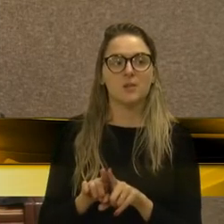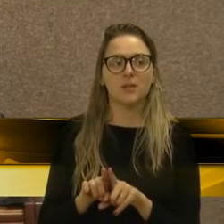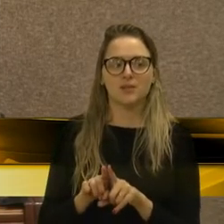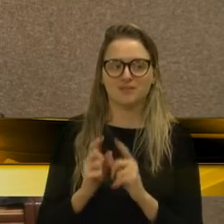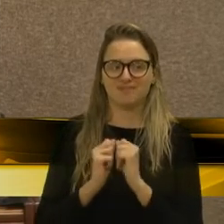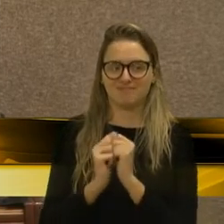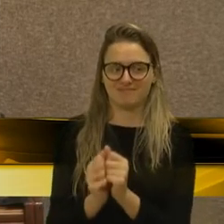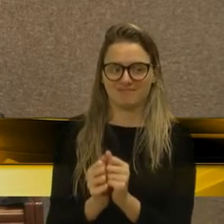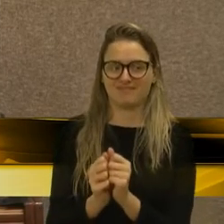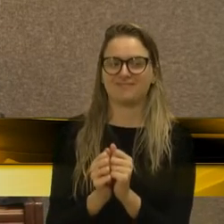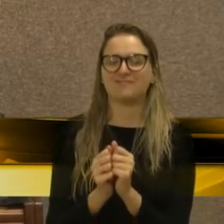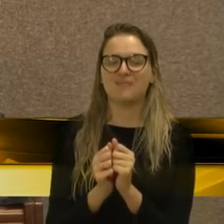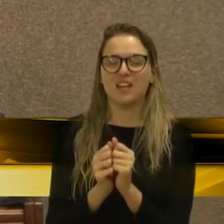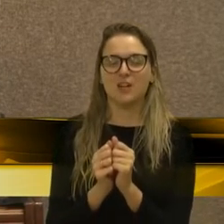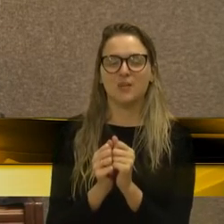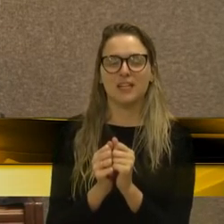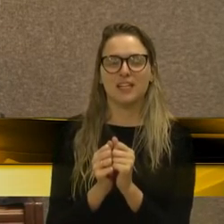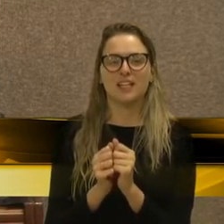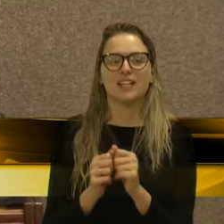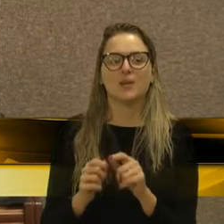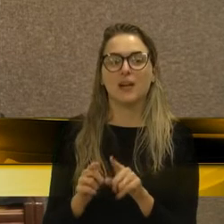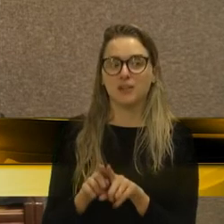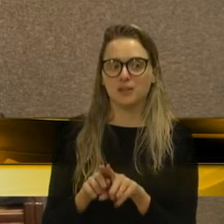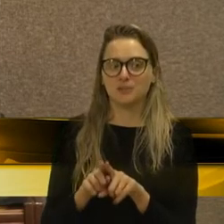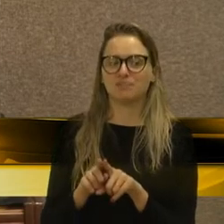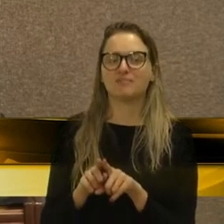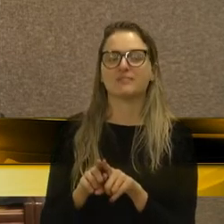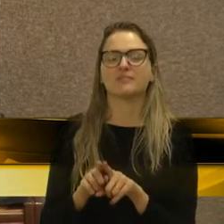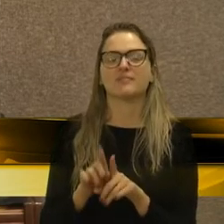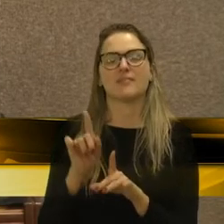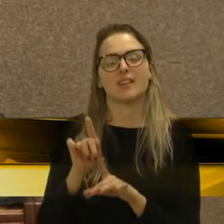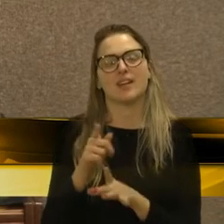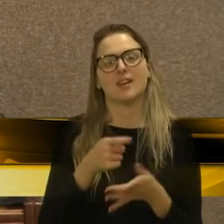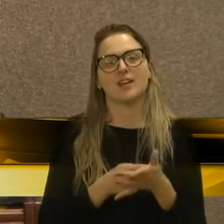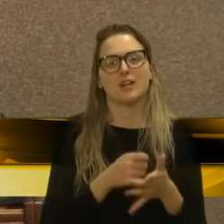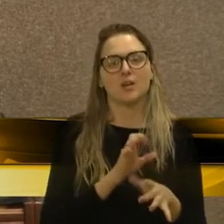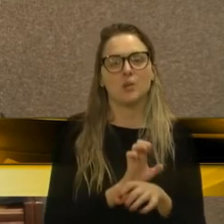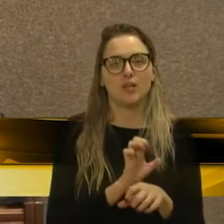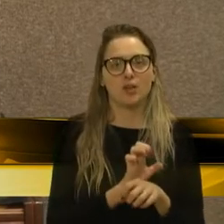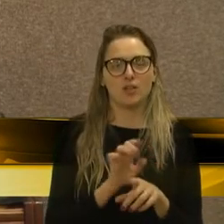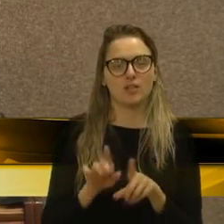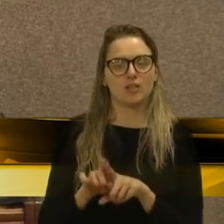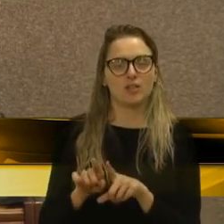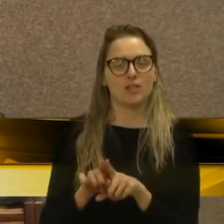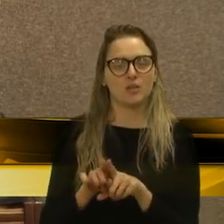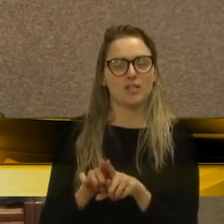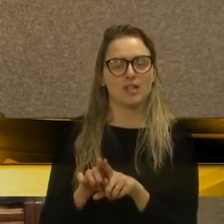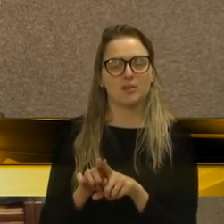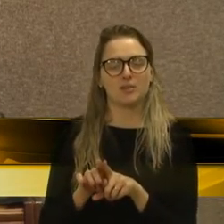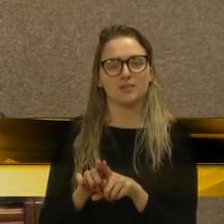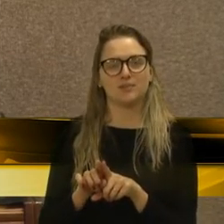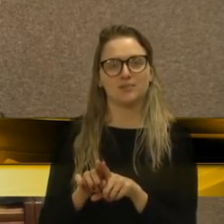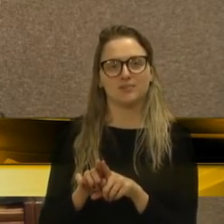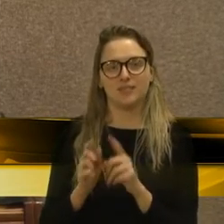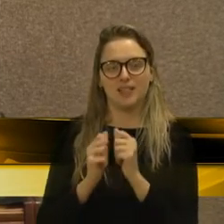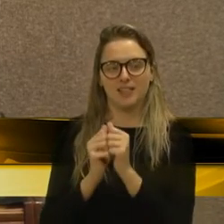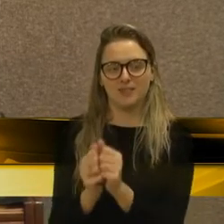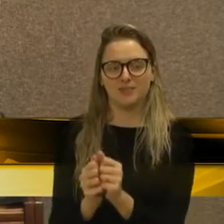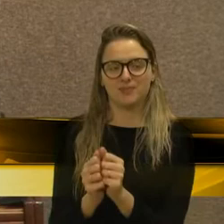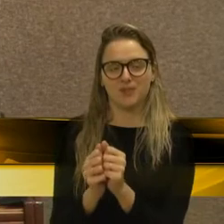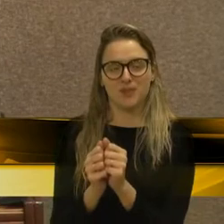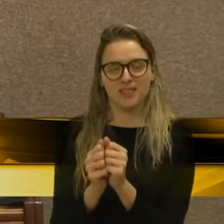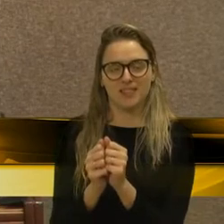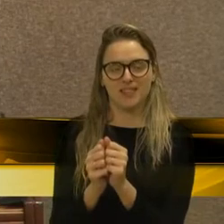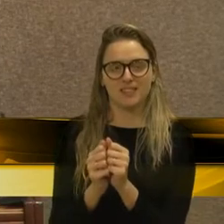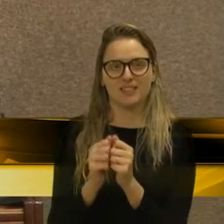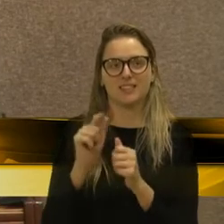prioridade nesse momento. Eu só quero deixar registrado que esse tipo de coisa sempre aconteceu, inclusive